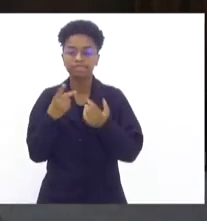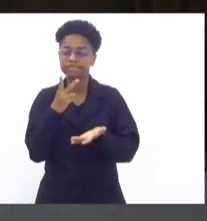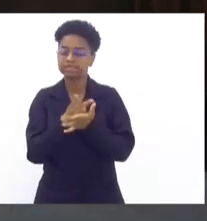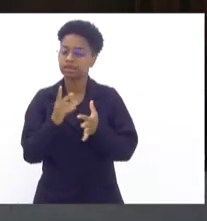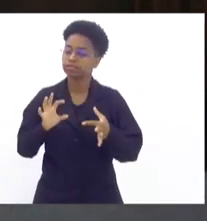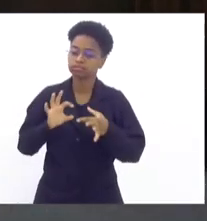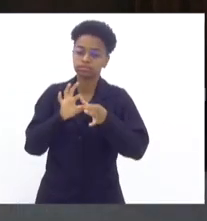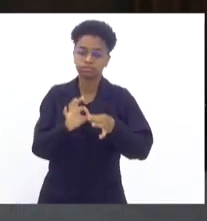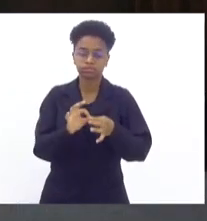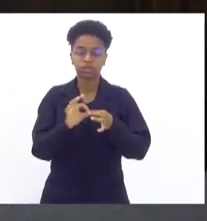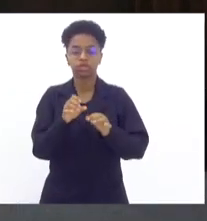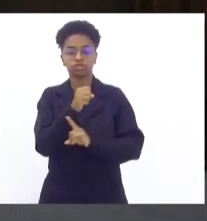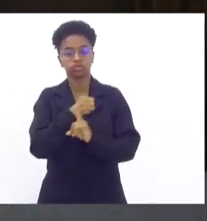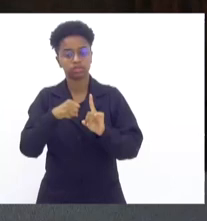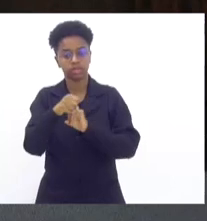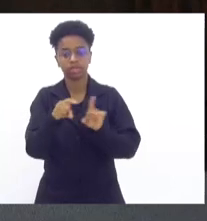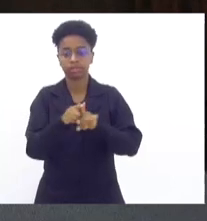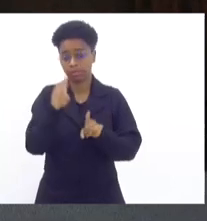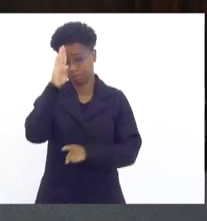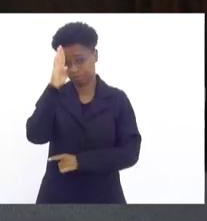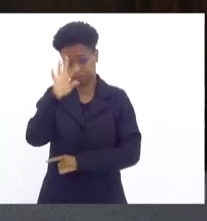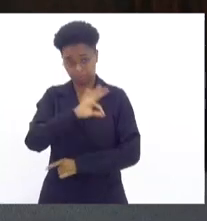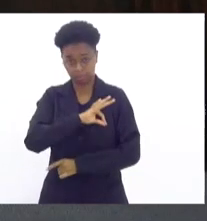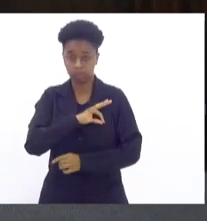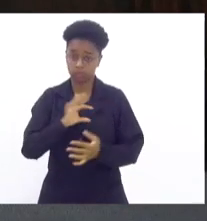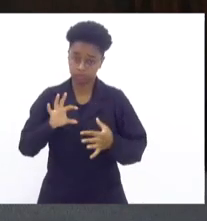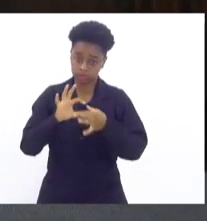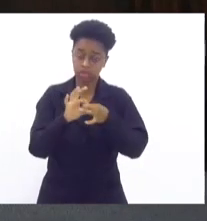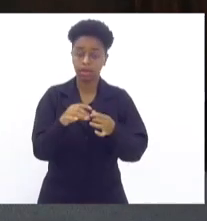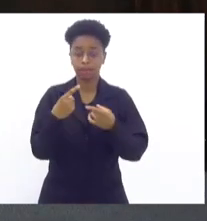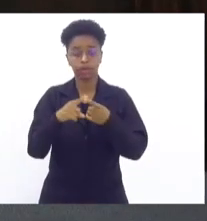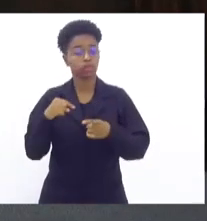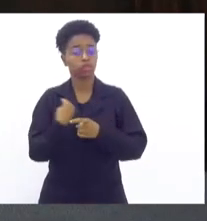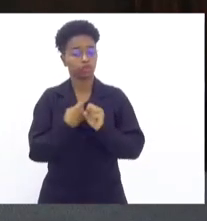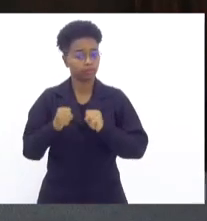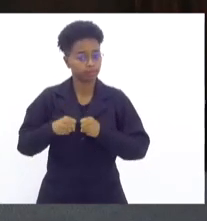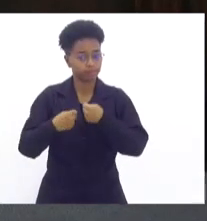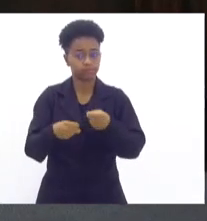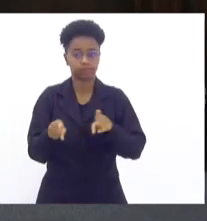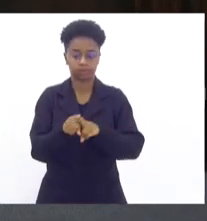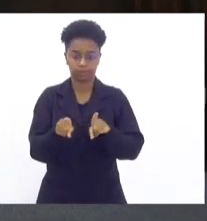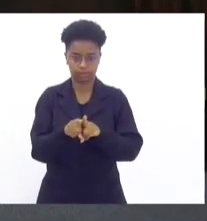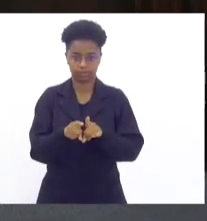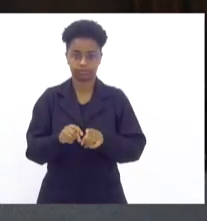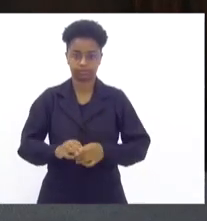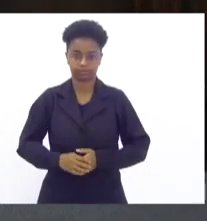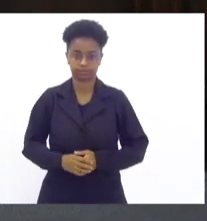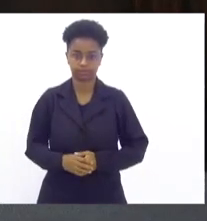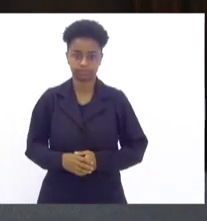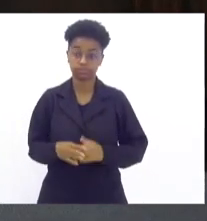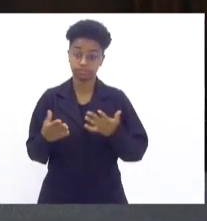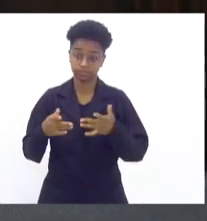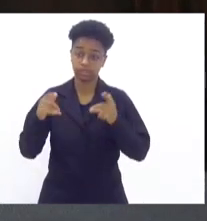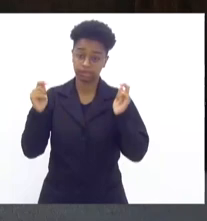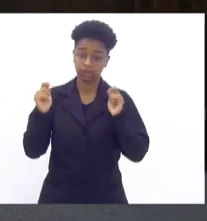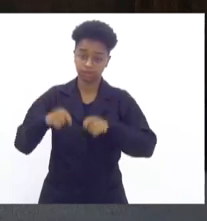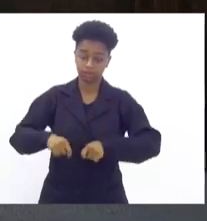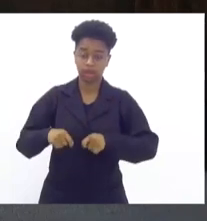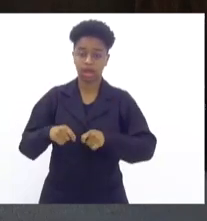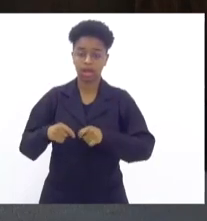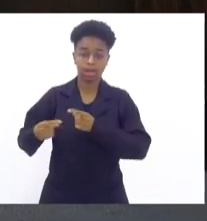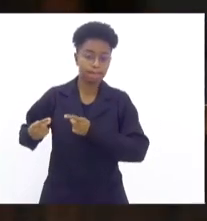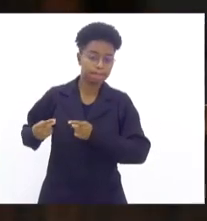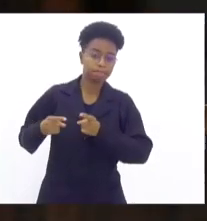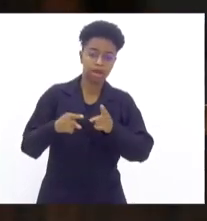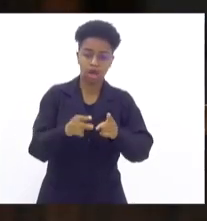com a sociedade, mas com as forças policiais, as quais nós defendemos também. Para que assim possamos combater